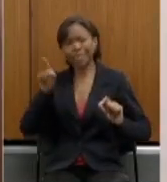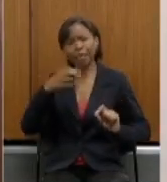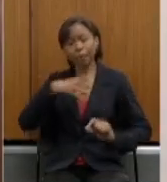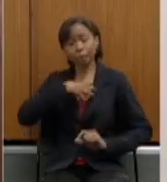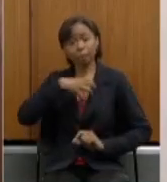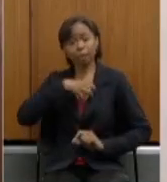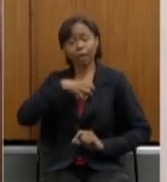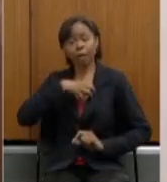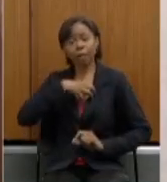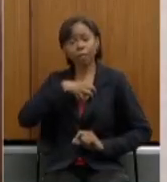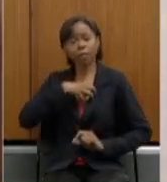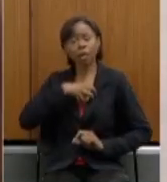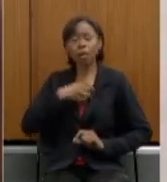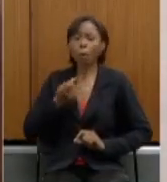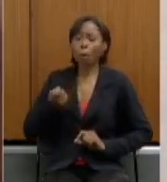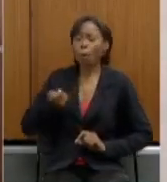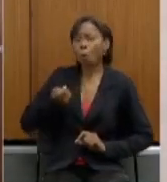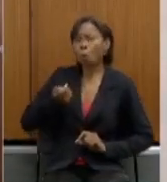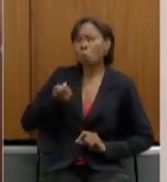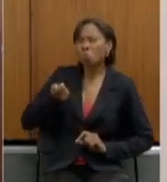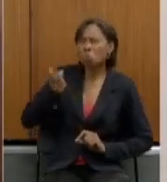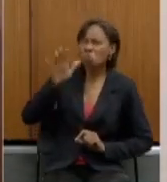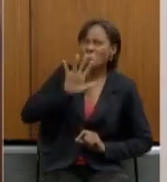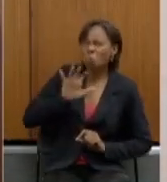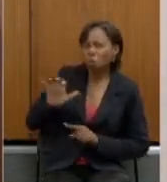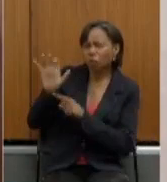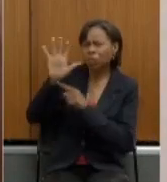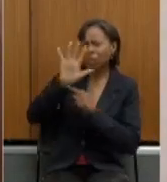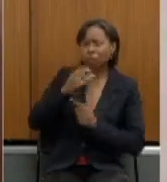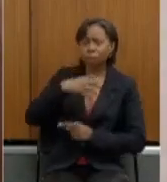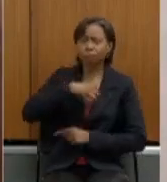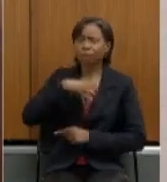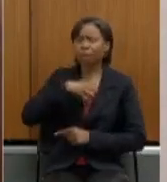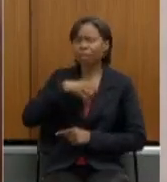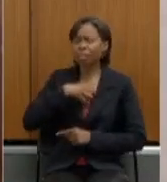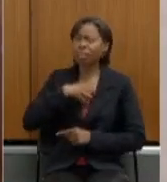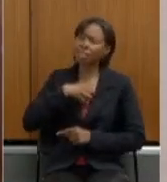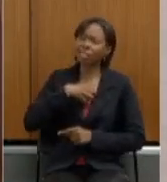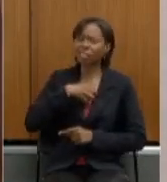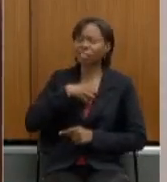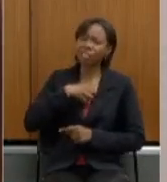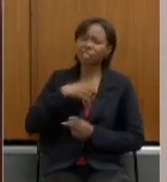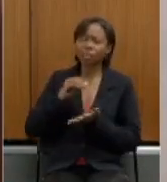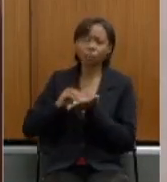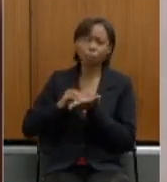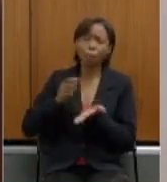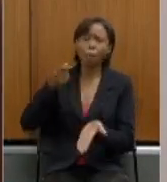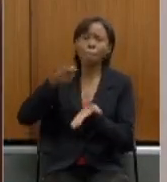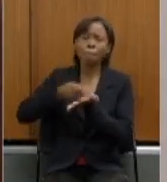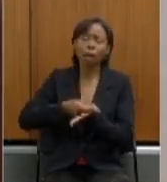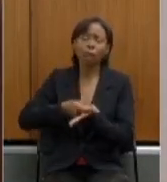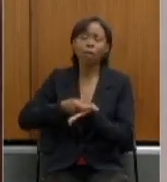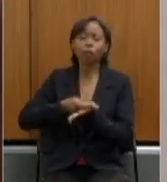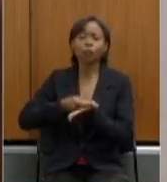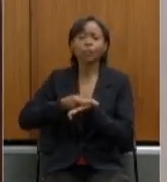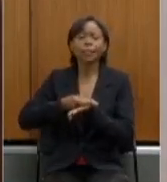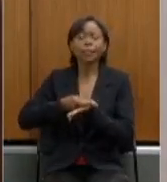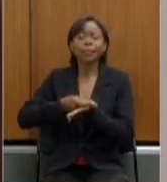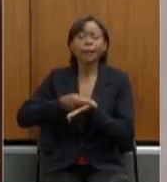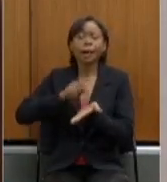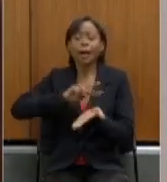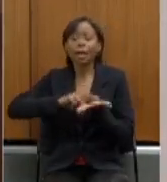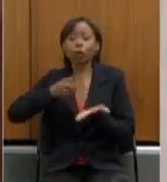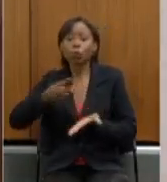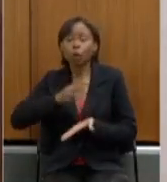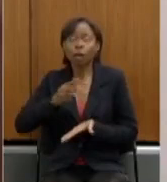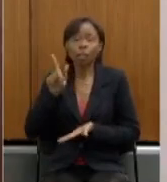estados adimplentes em relação ao pagamento atualizado dos servidores e a Bahia não deixou